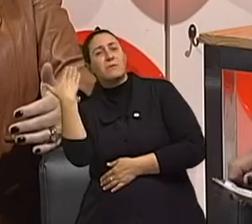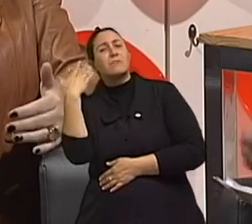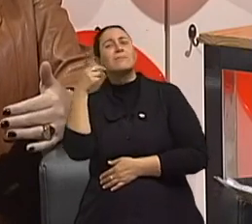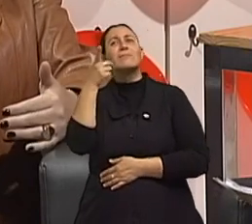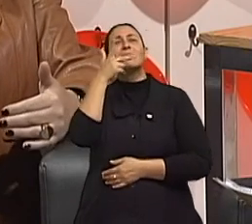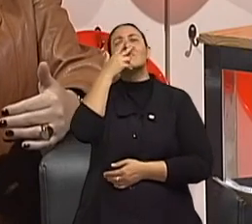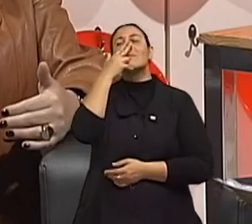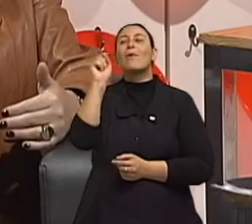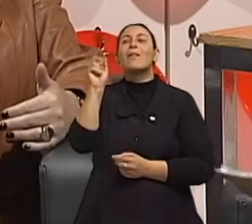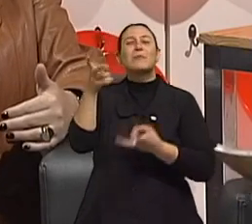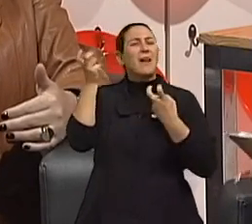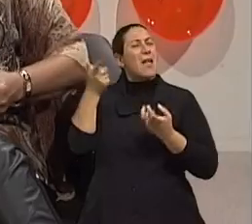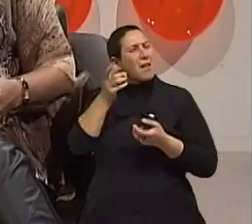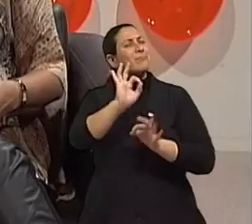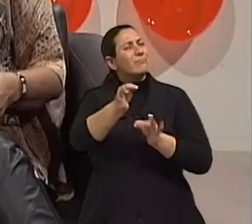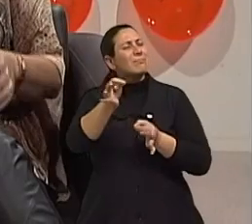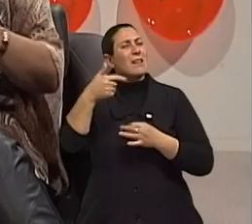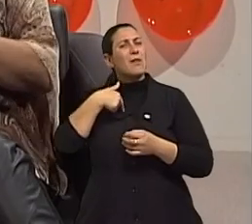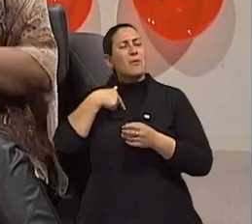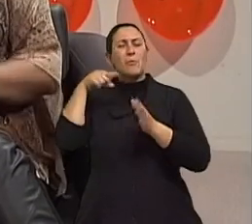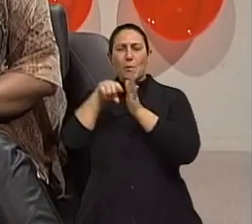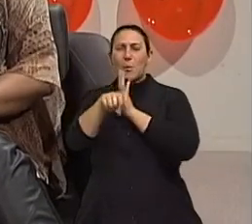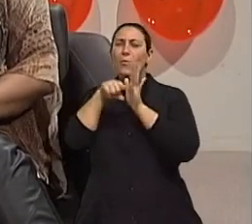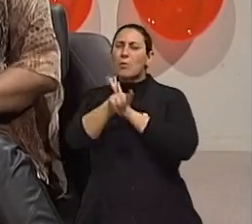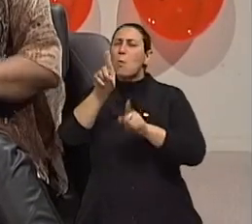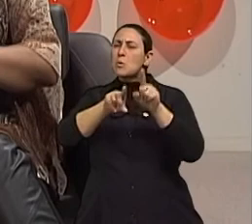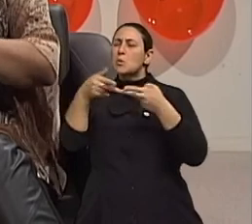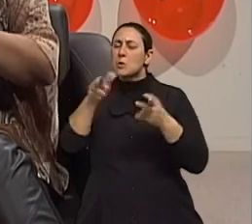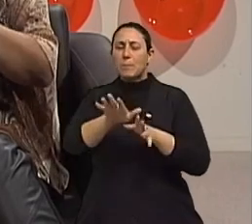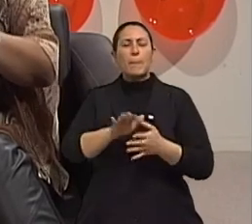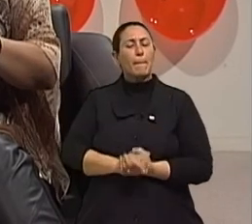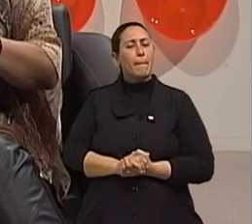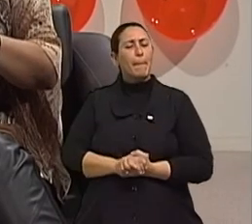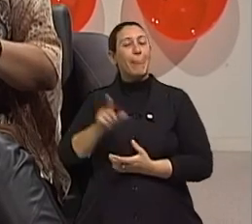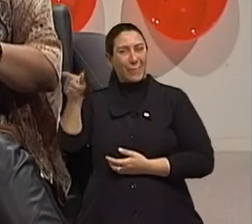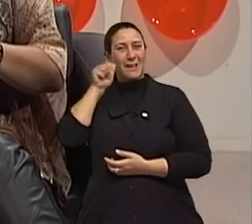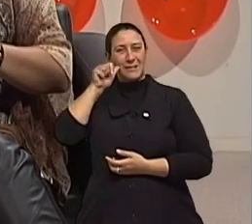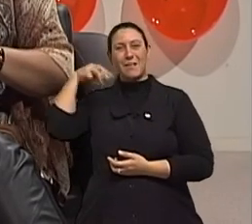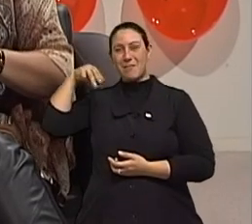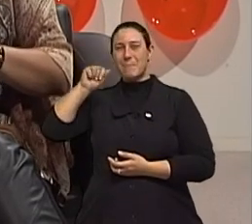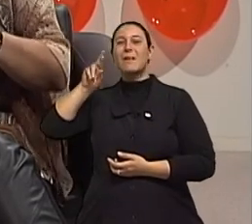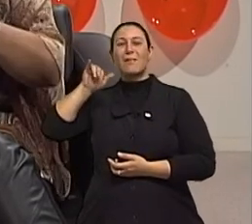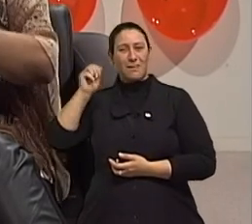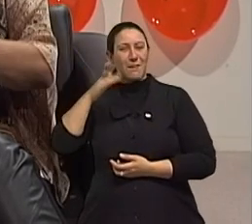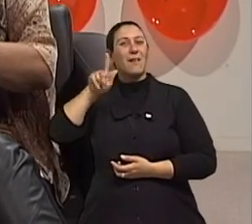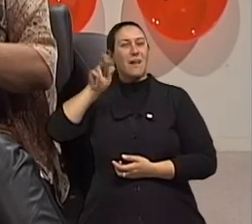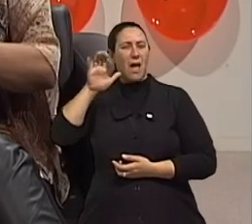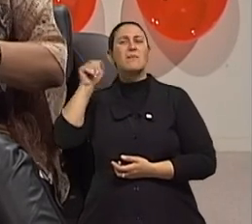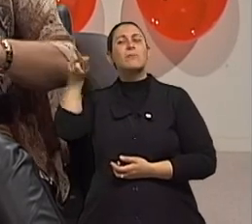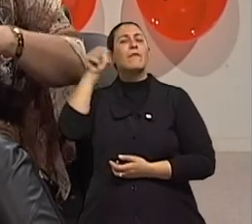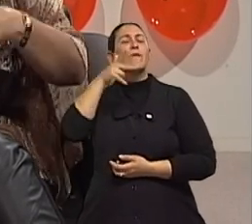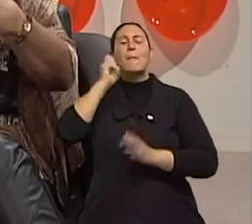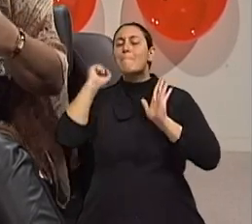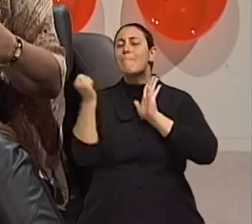faleceu. Pois é, aí eu tenho alguns questionamentos para lhe fazer, doutora, assim, a Maria da Graça deixou claro que foi um fato marcante,